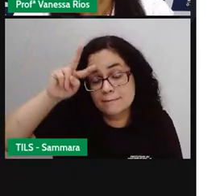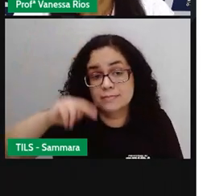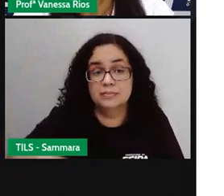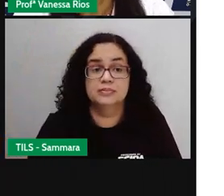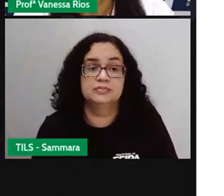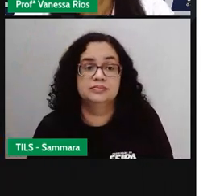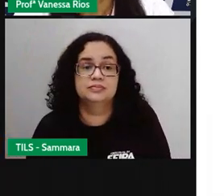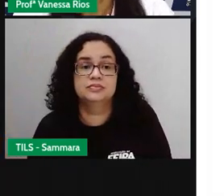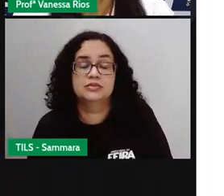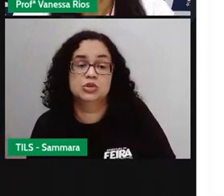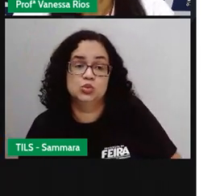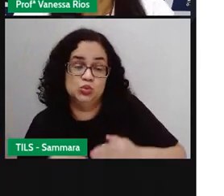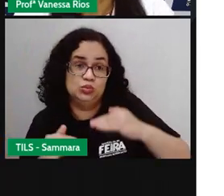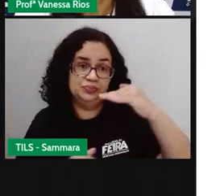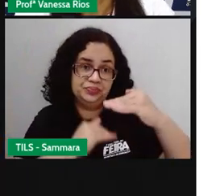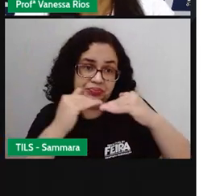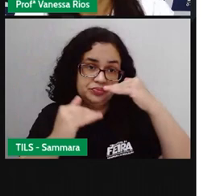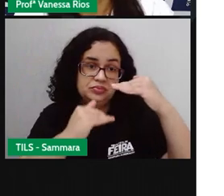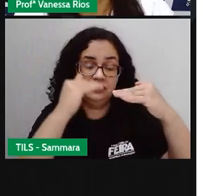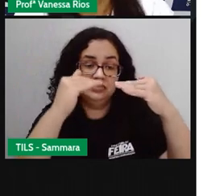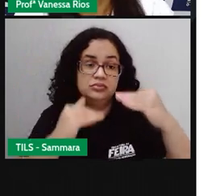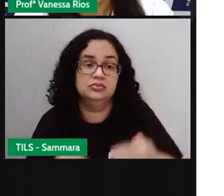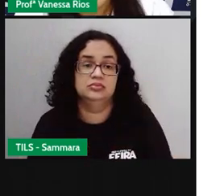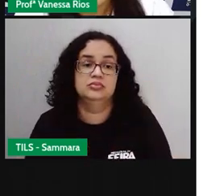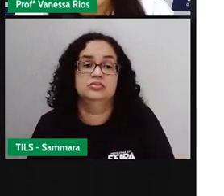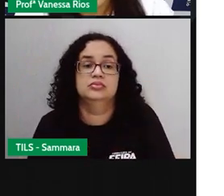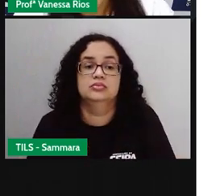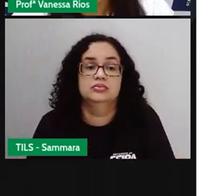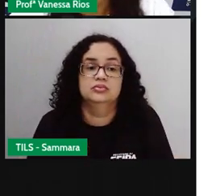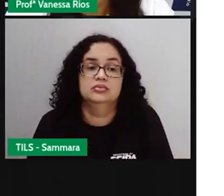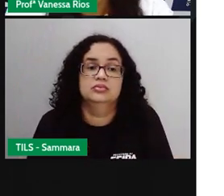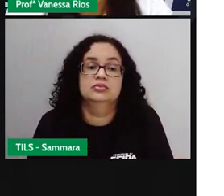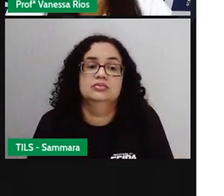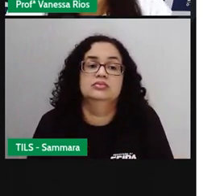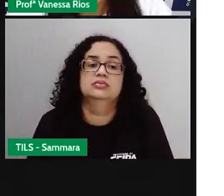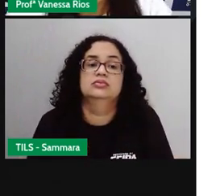evolução, de desenvolvimento do país.